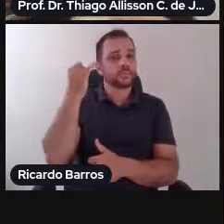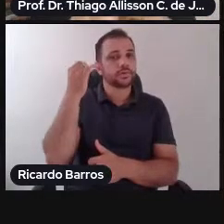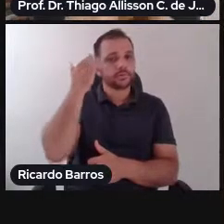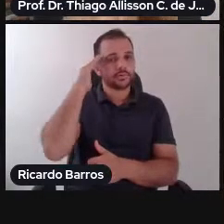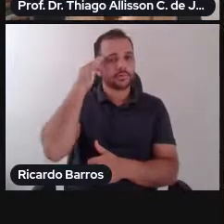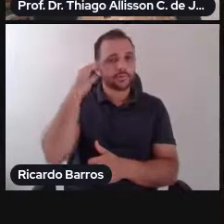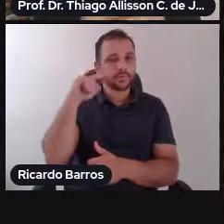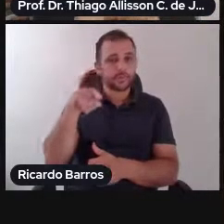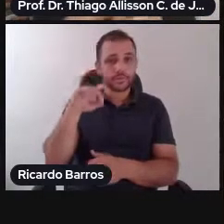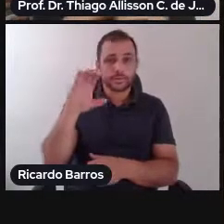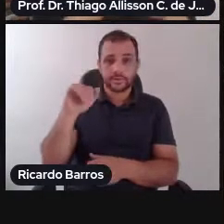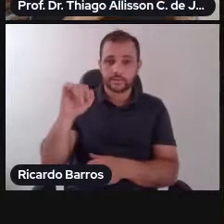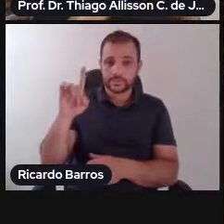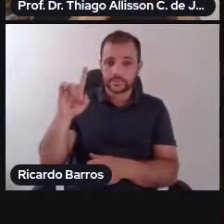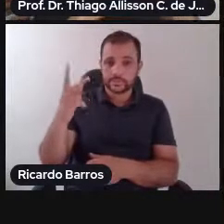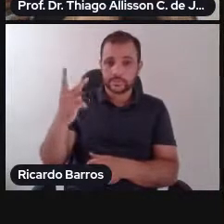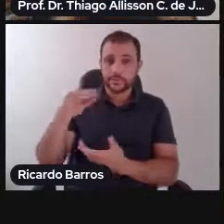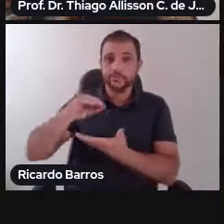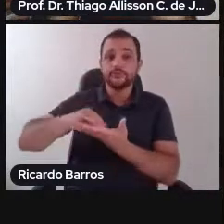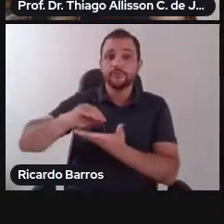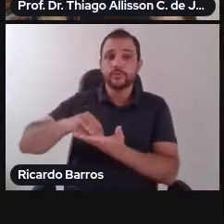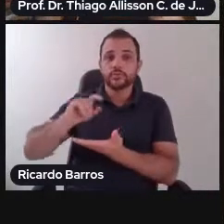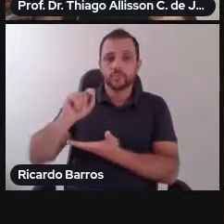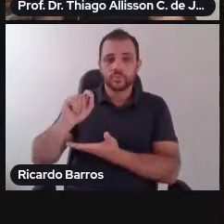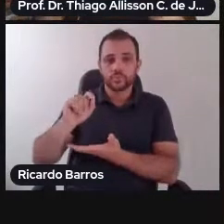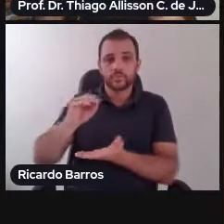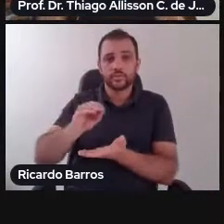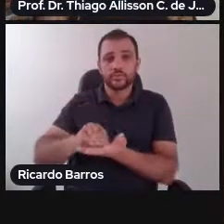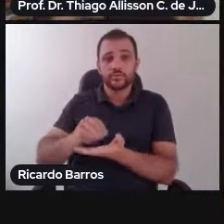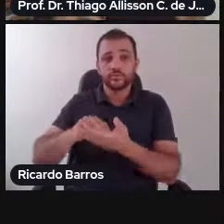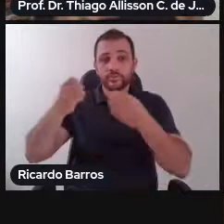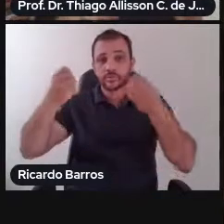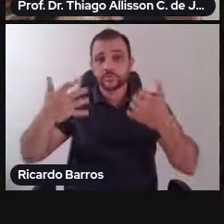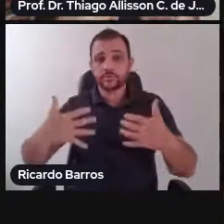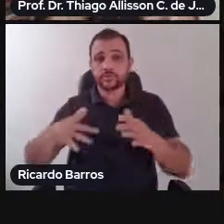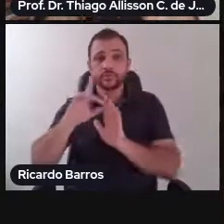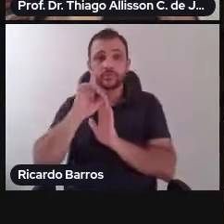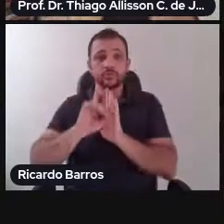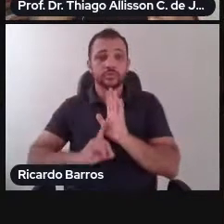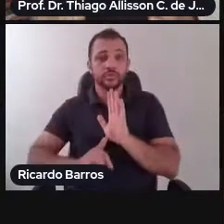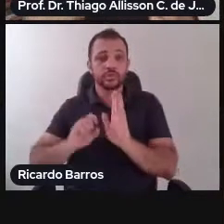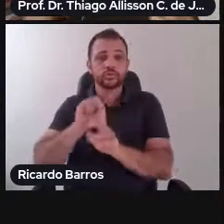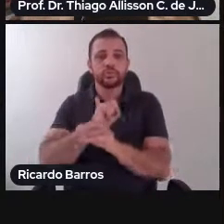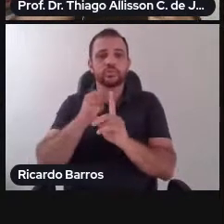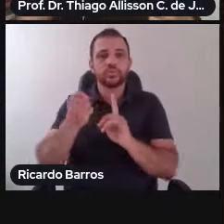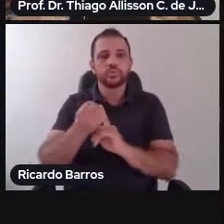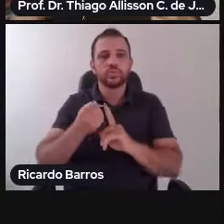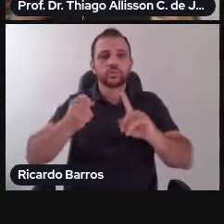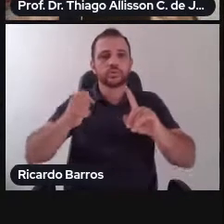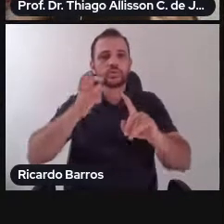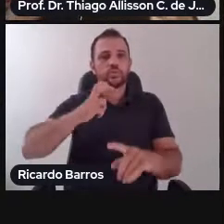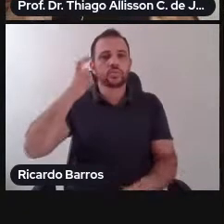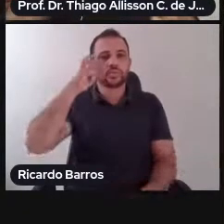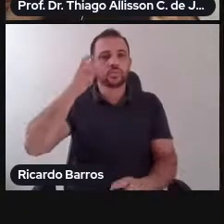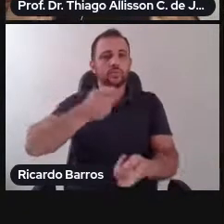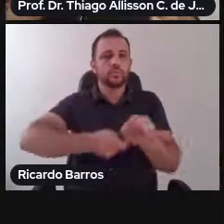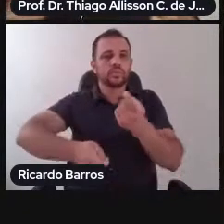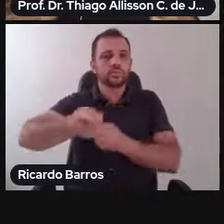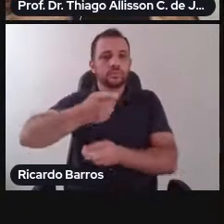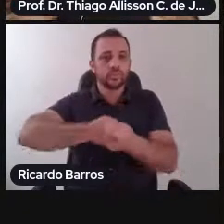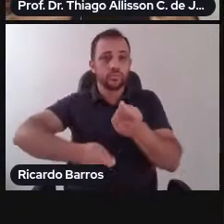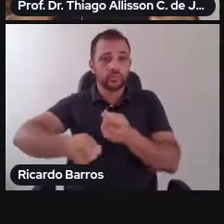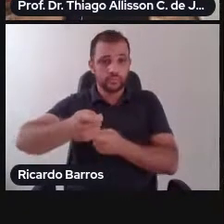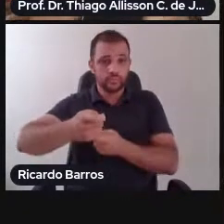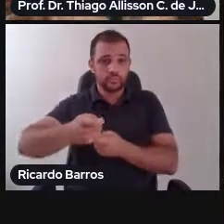não bem declarou os direitos de cunho social, cultural e econômico, gerando apenas um artigo